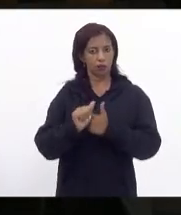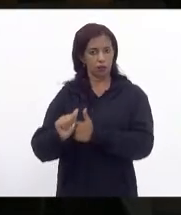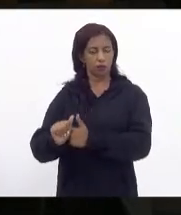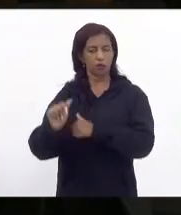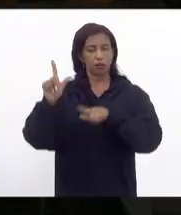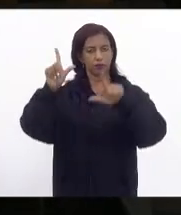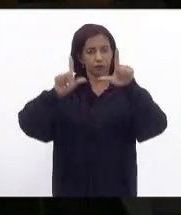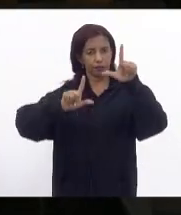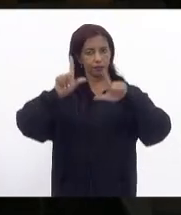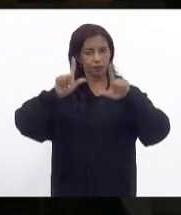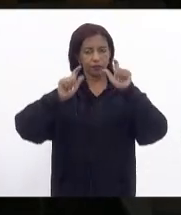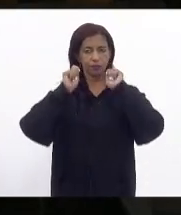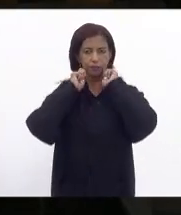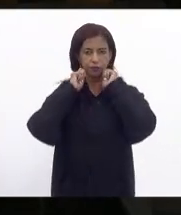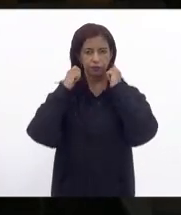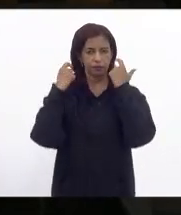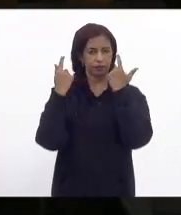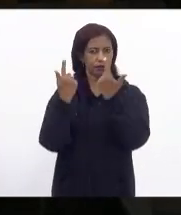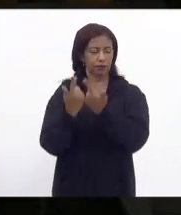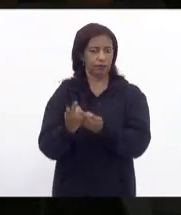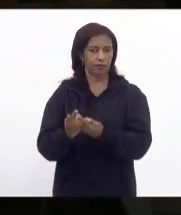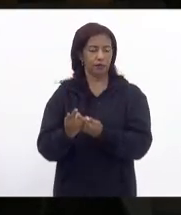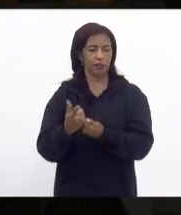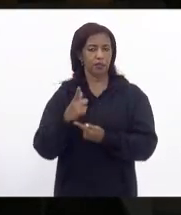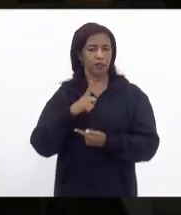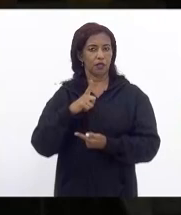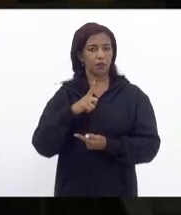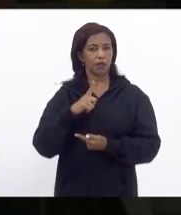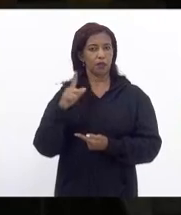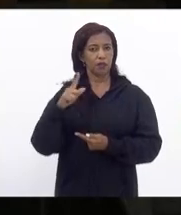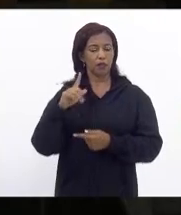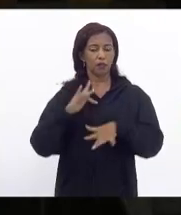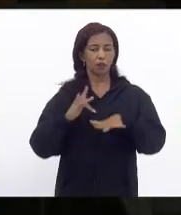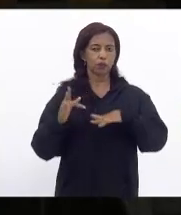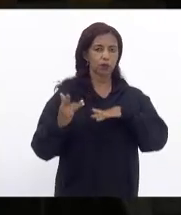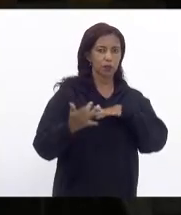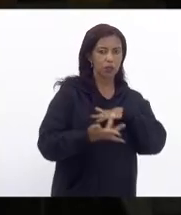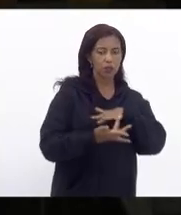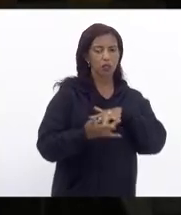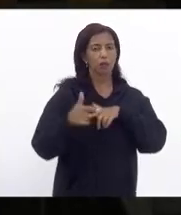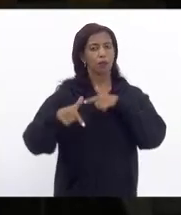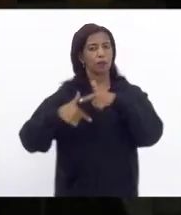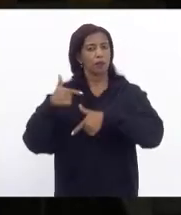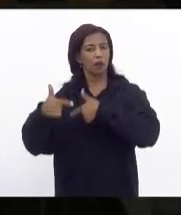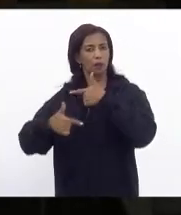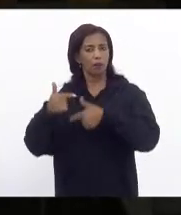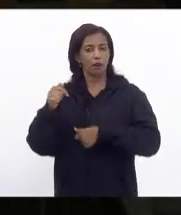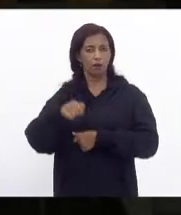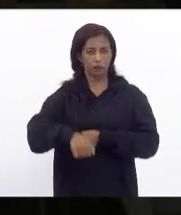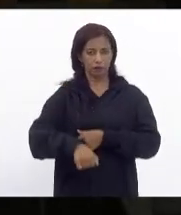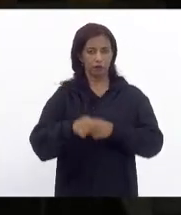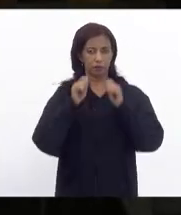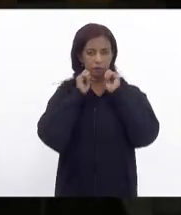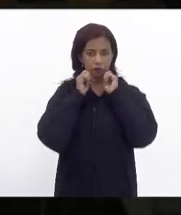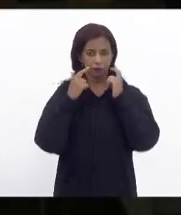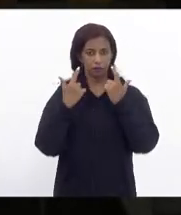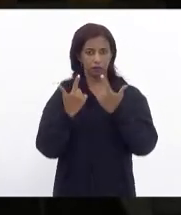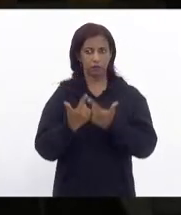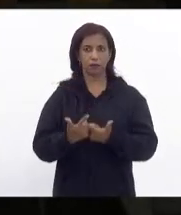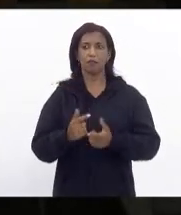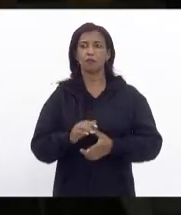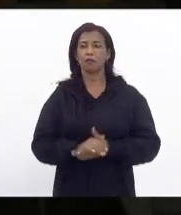pela TV Alerj nos seguem pelas redes sociais colegas de trabalho aqui da Assembleia Legislativa e